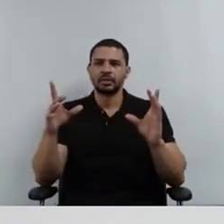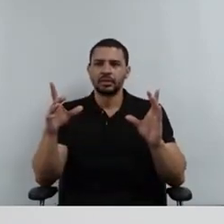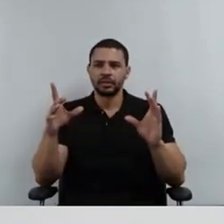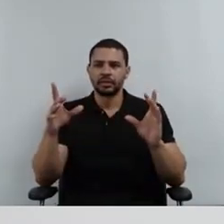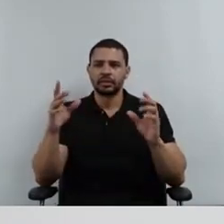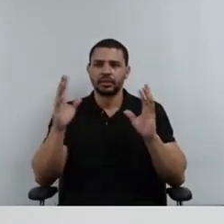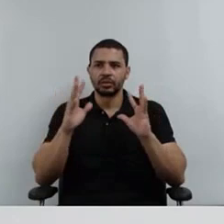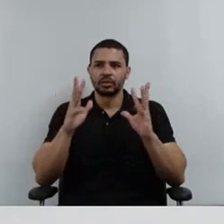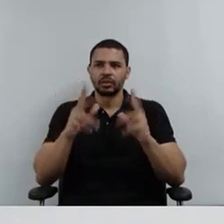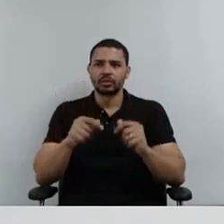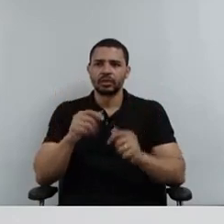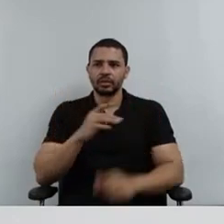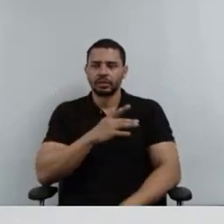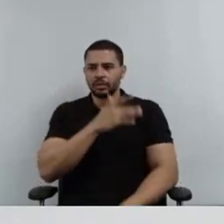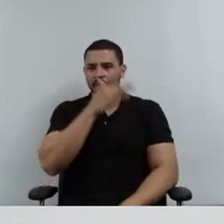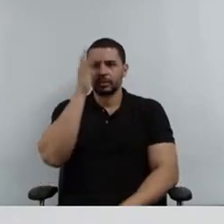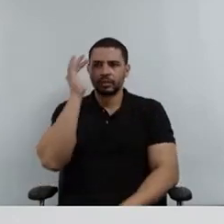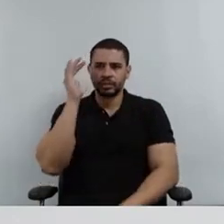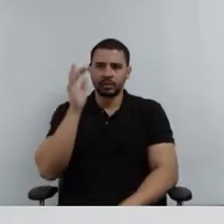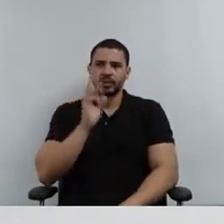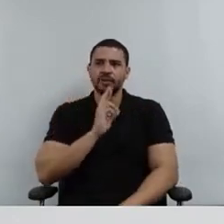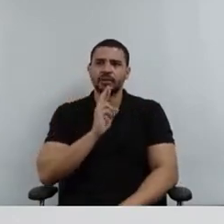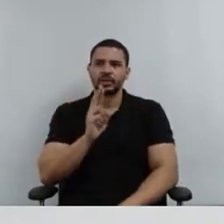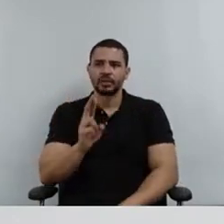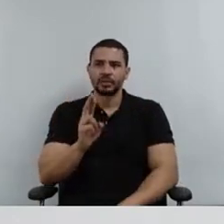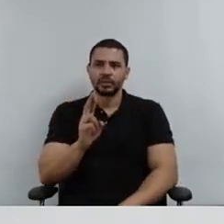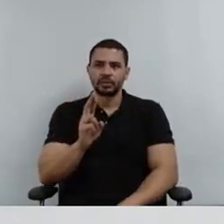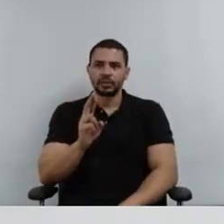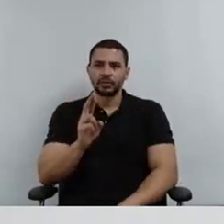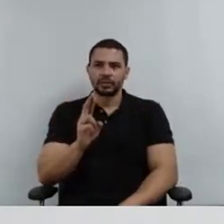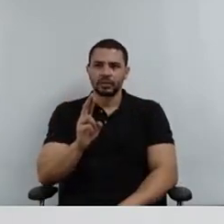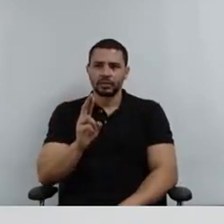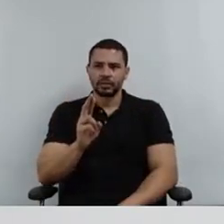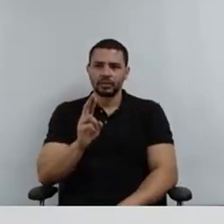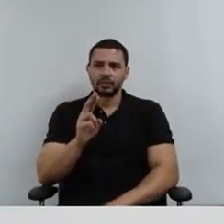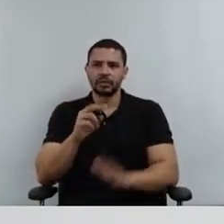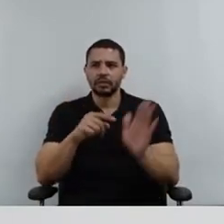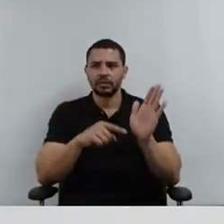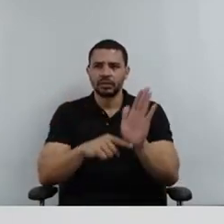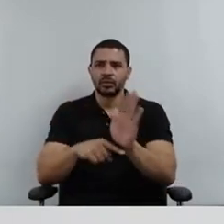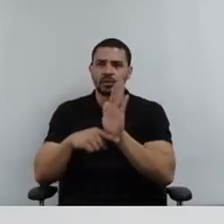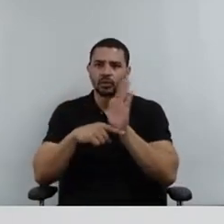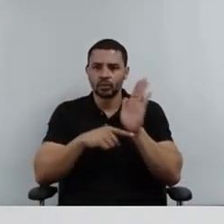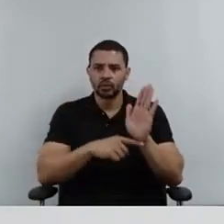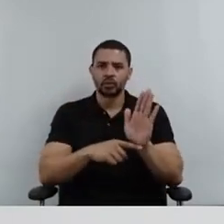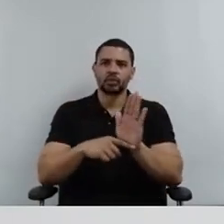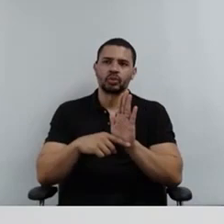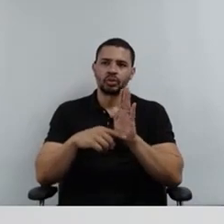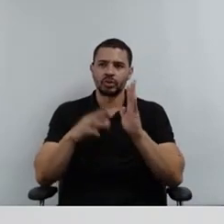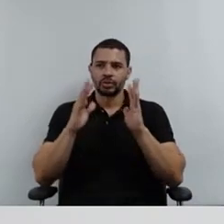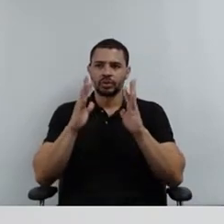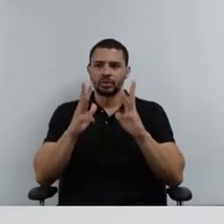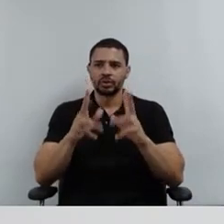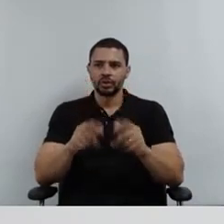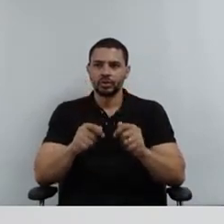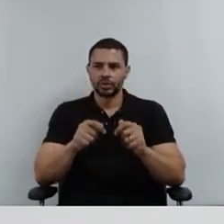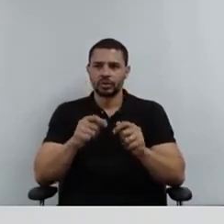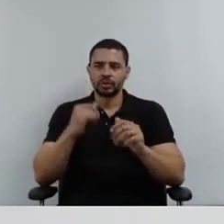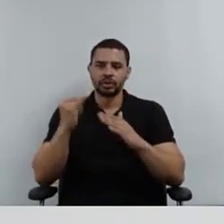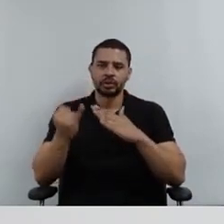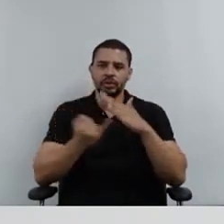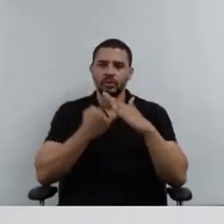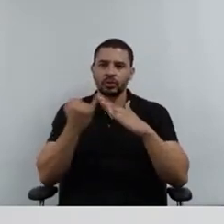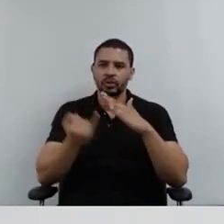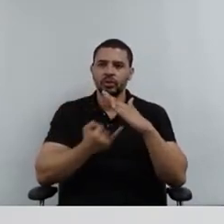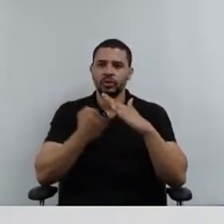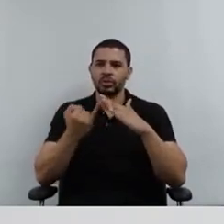seus espaços, para que a resultante desse processo, de fato, atinja um papel importante para a instituição, né? Para que ela faça